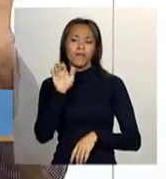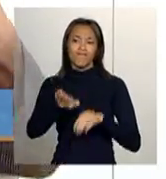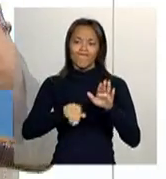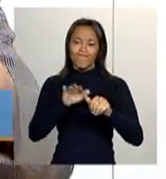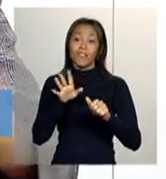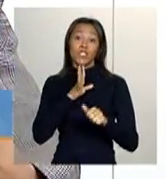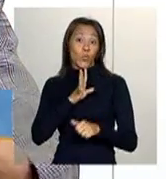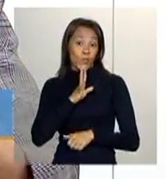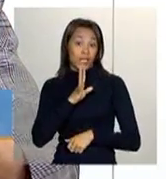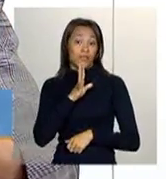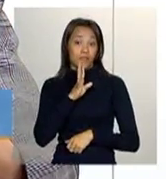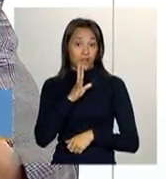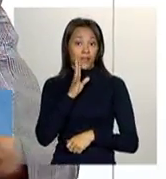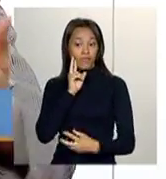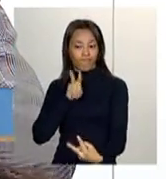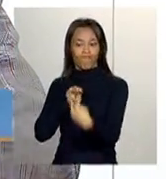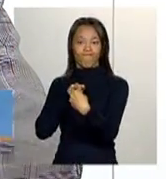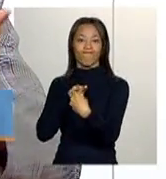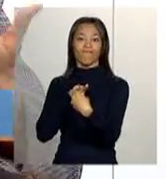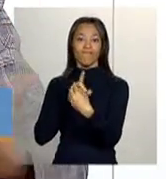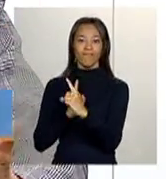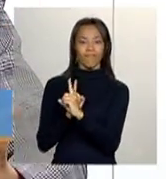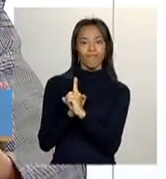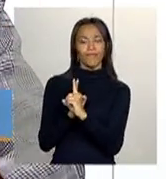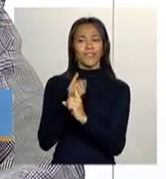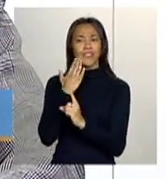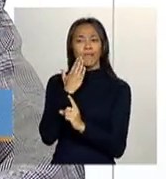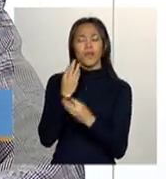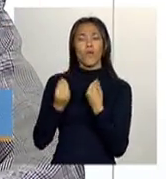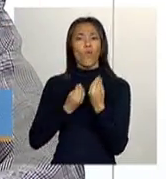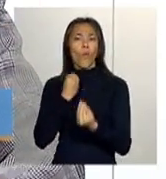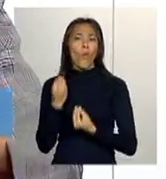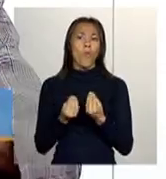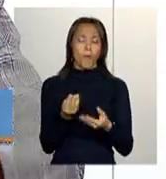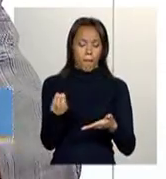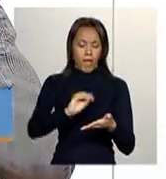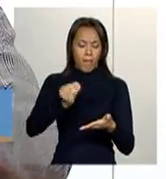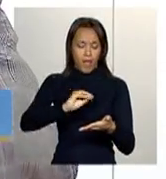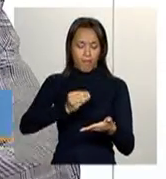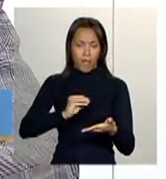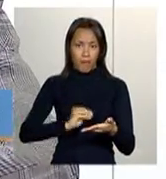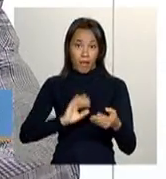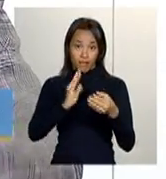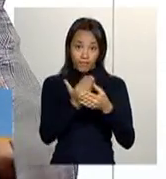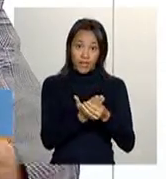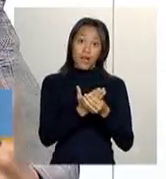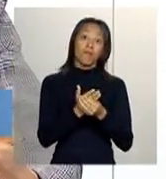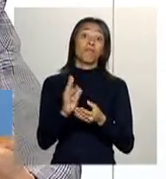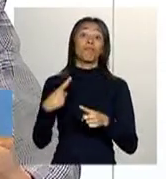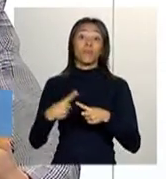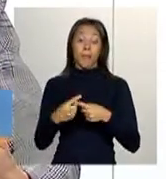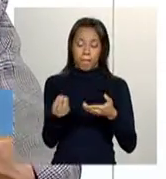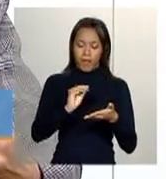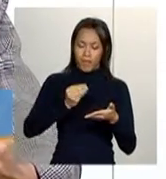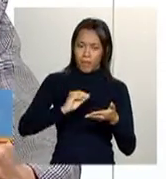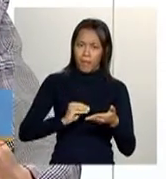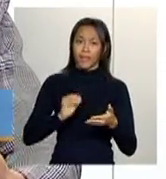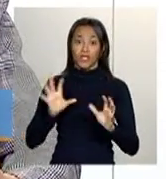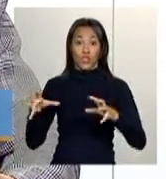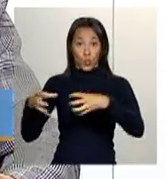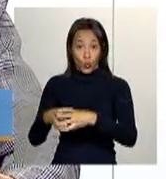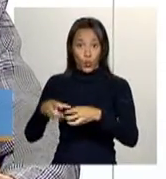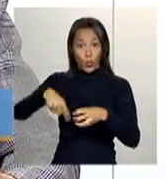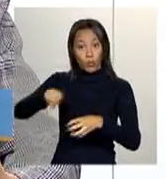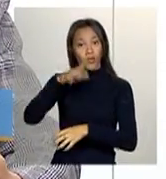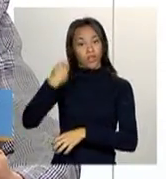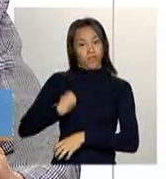conhecerem, até fisicamente, né? E para traçar formas de cadastramento. Porque o cadastramento dessa população, ela só é possível via